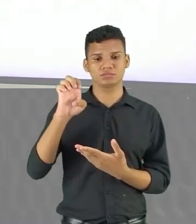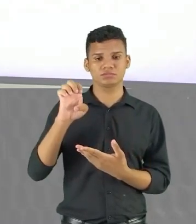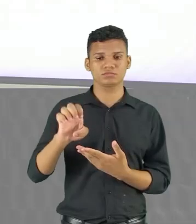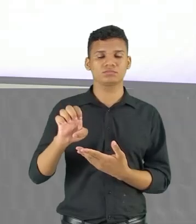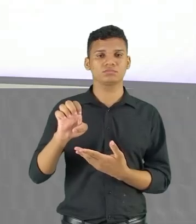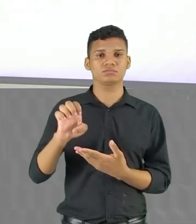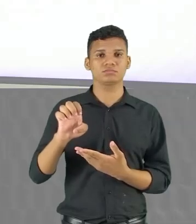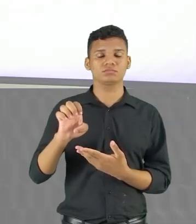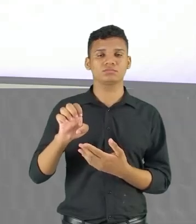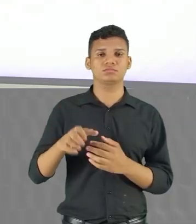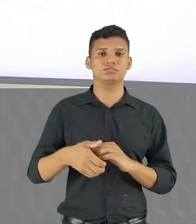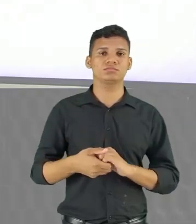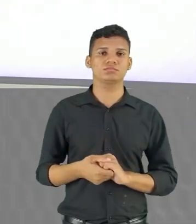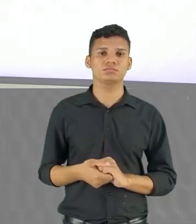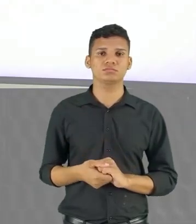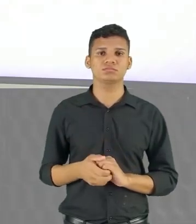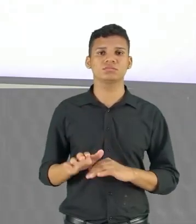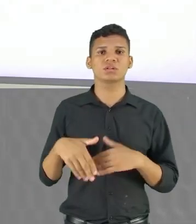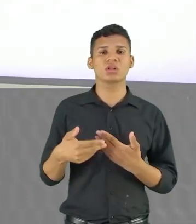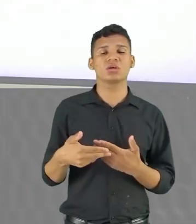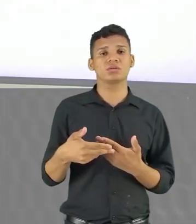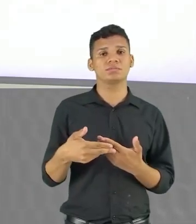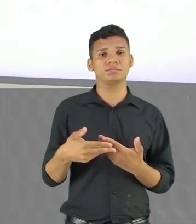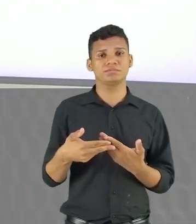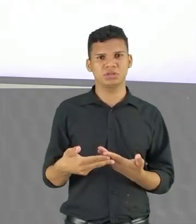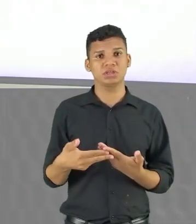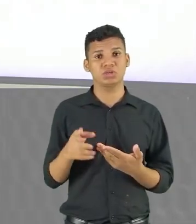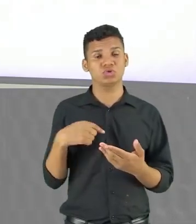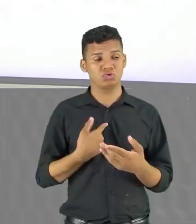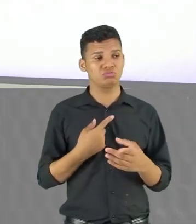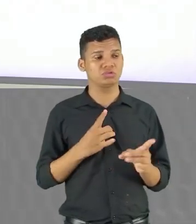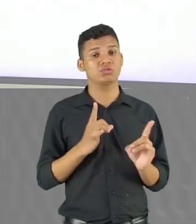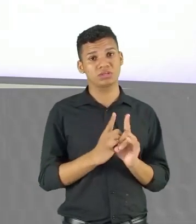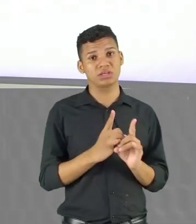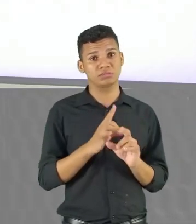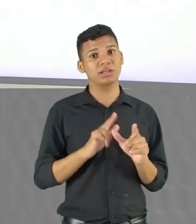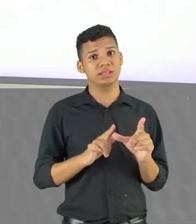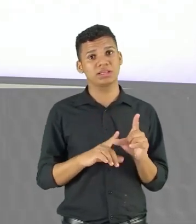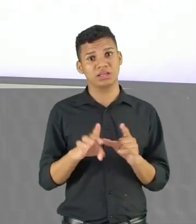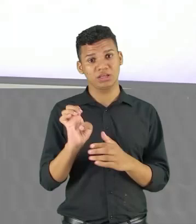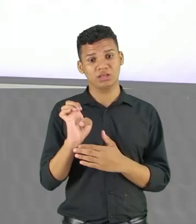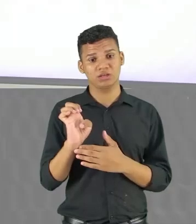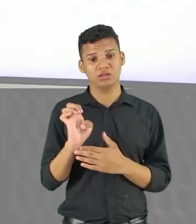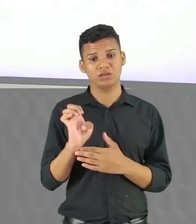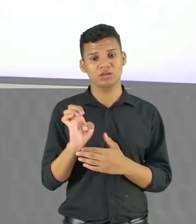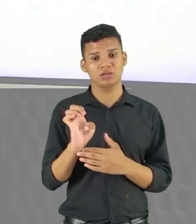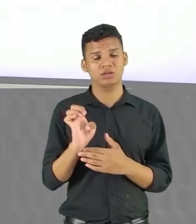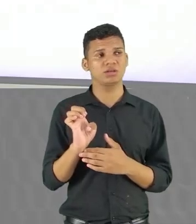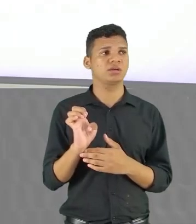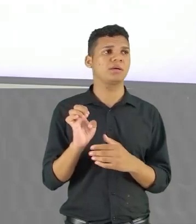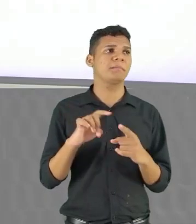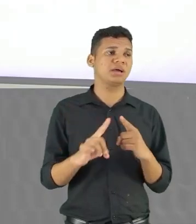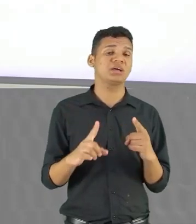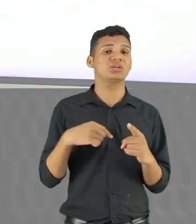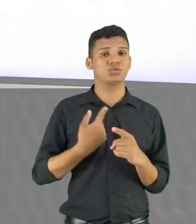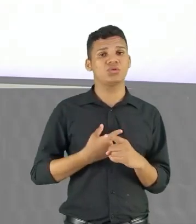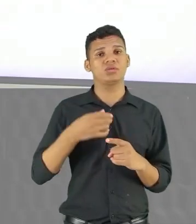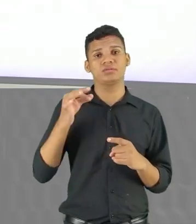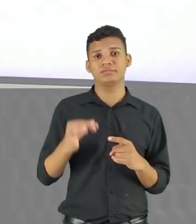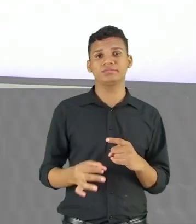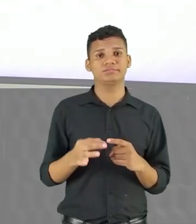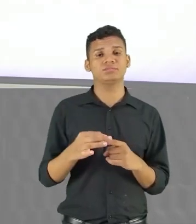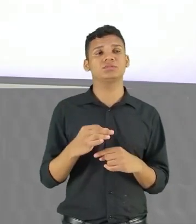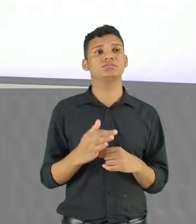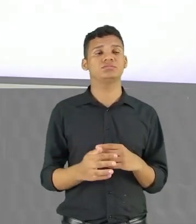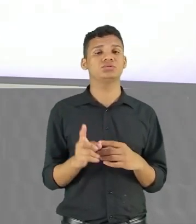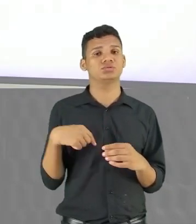prazer efêmero Esse prazer passageiro É isso que a gente vê Aqui nessa alternativa A gente vai aqui Confirmar Que vai